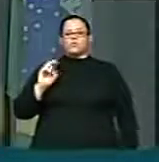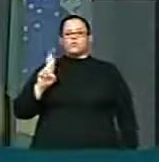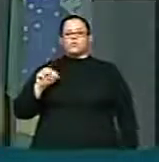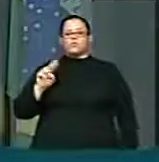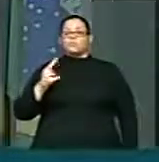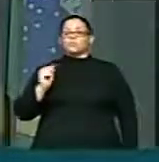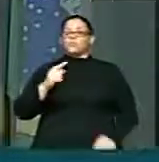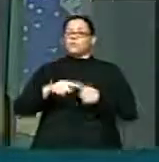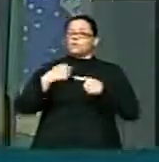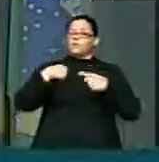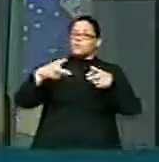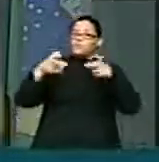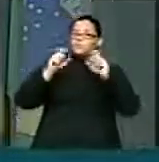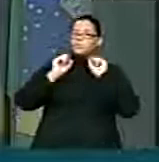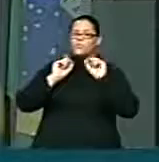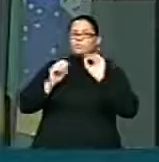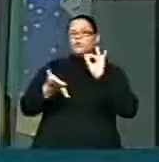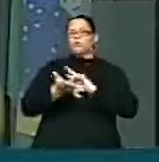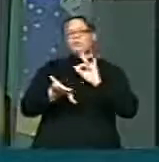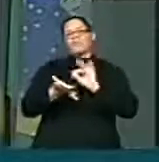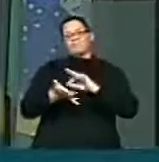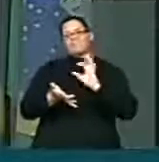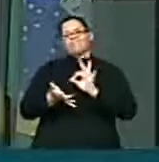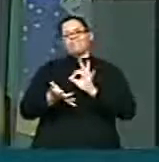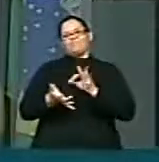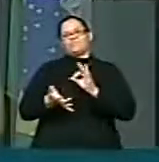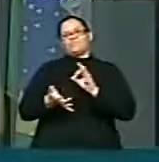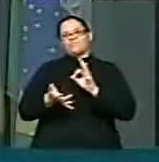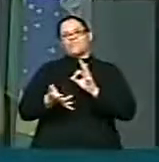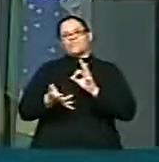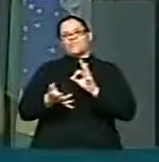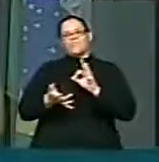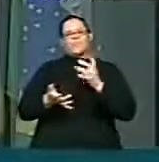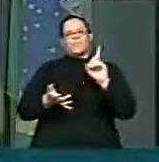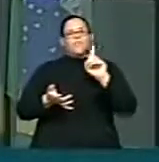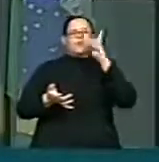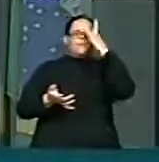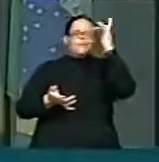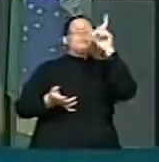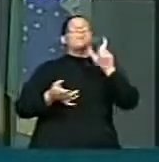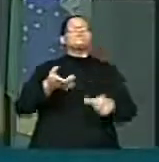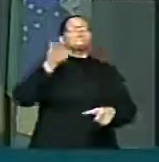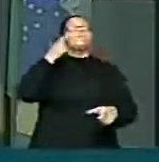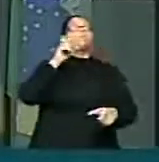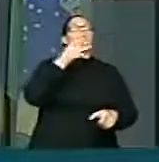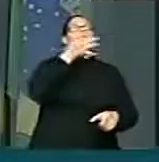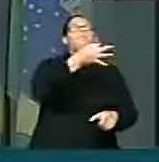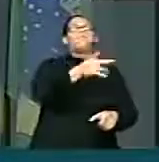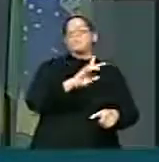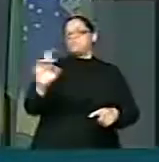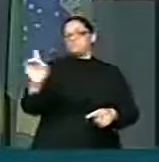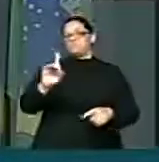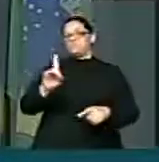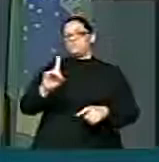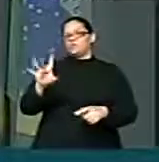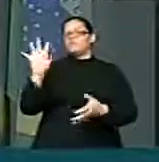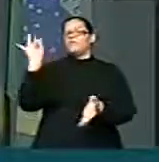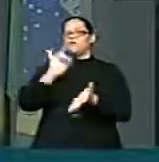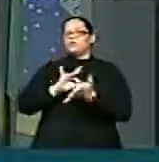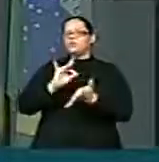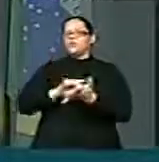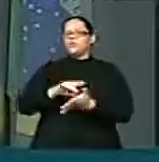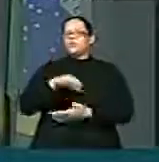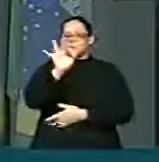o que é real, a realidade dos fatos e não das versões. Portanto, acertou-se relator em deixar de fora o governador